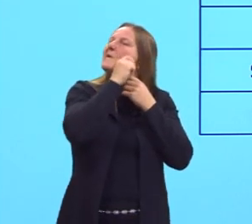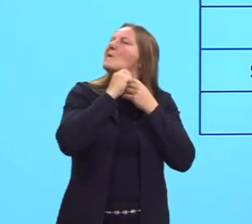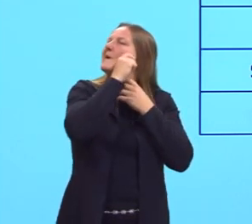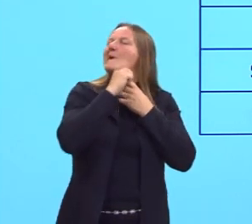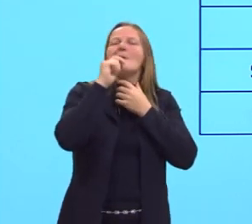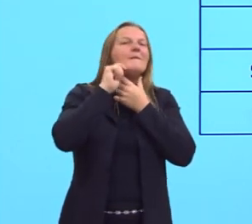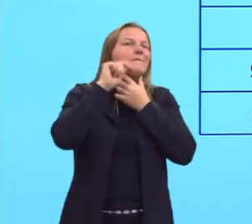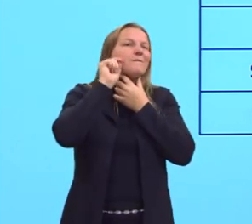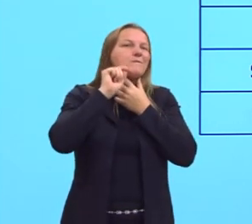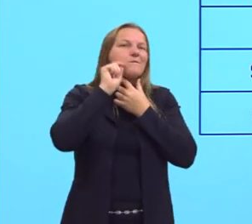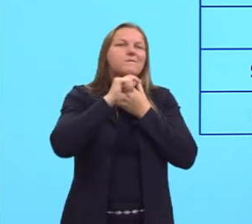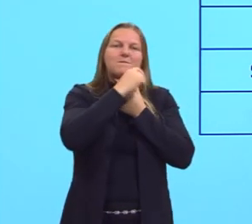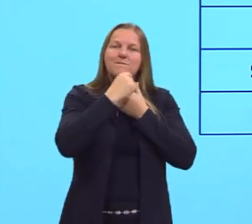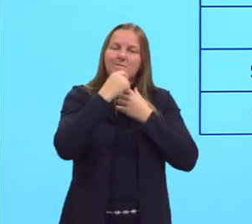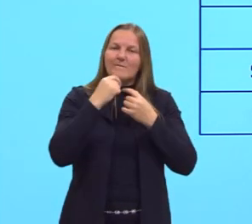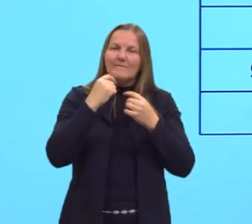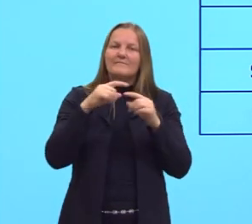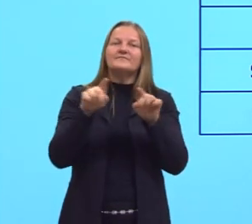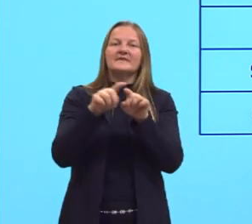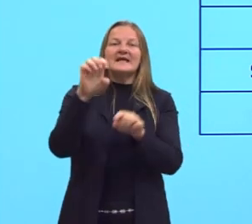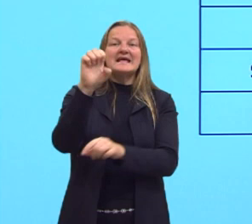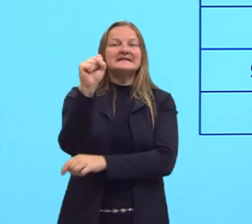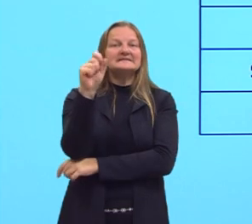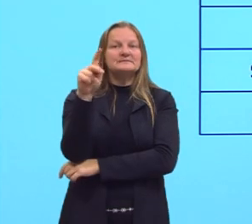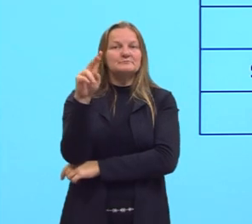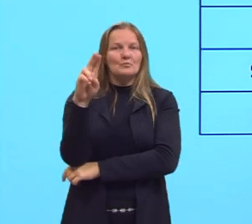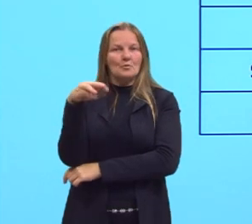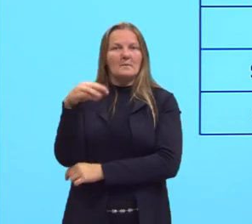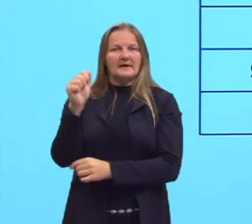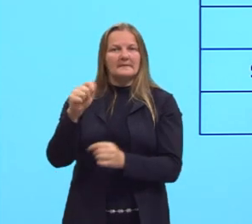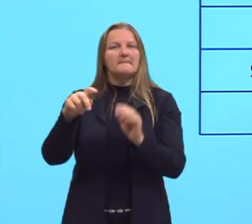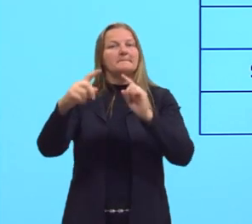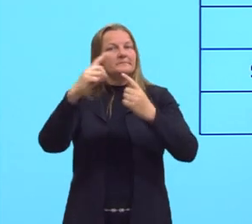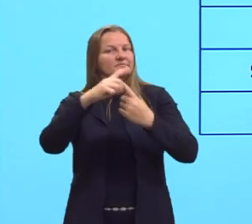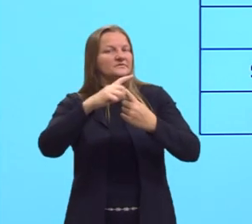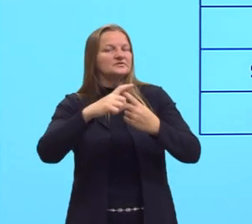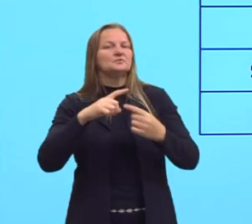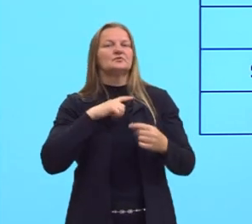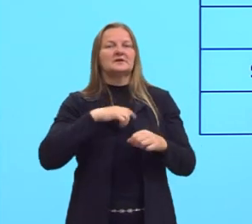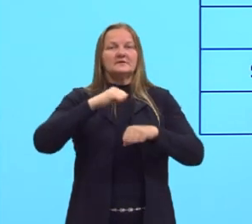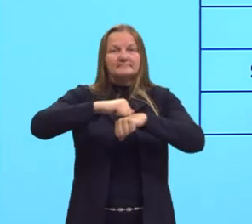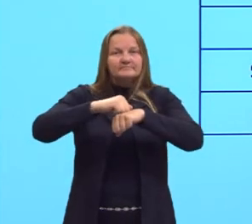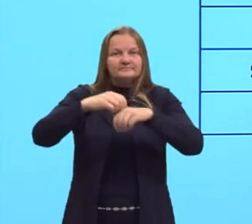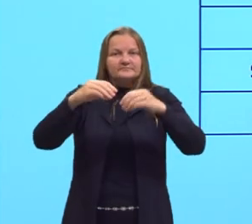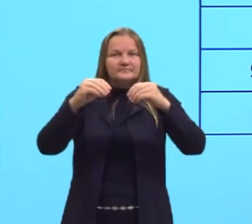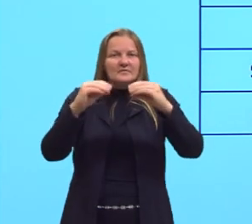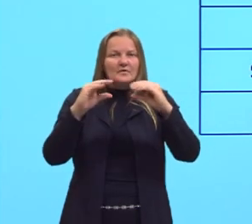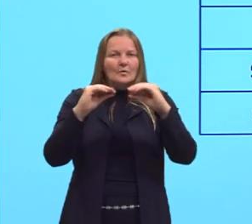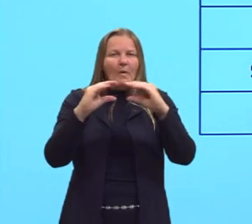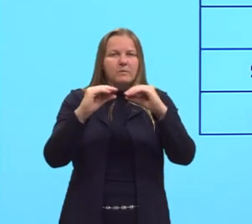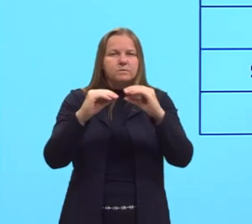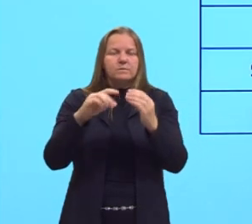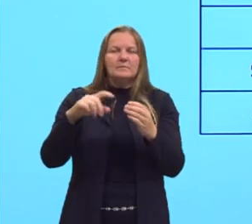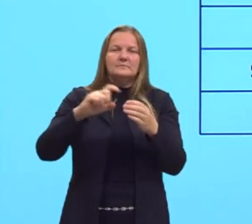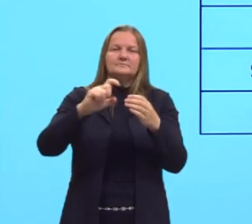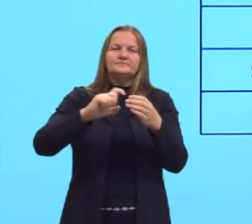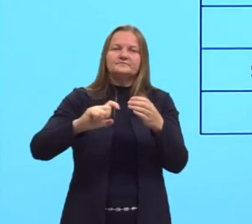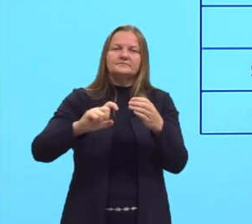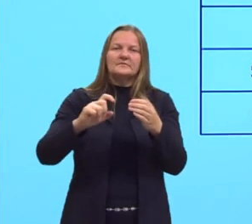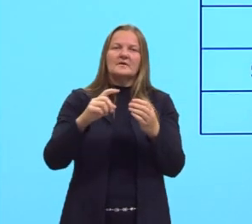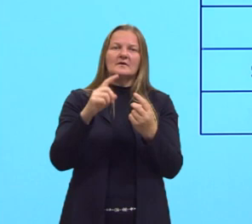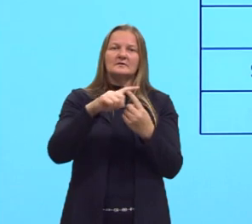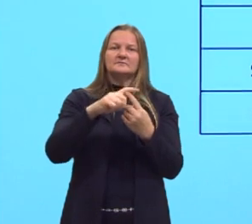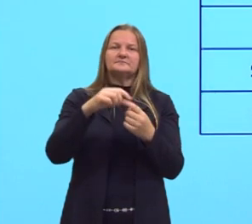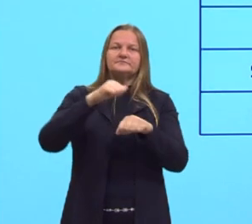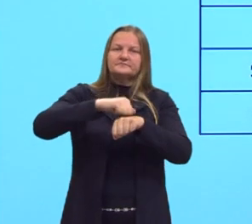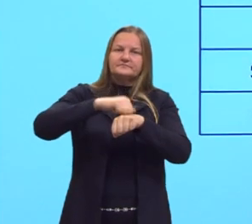São tipos de coloide espuma. Temos a espuma sólida, que é quando o dispersante é